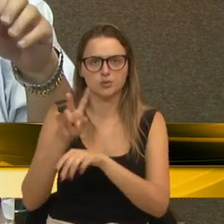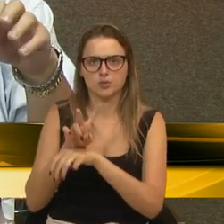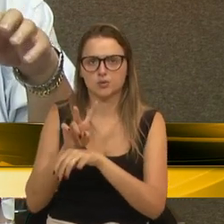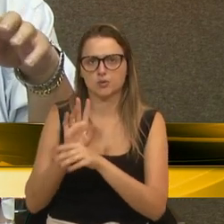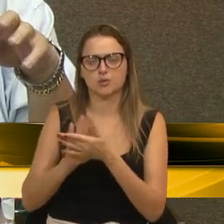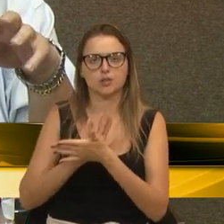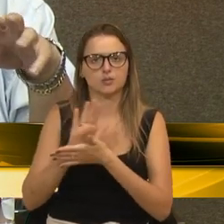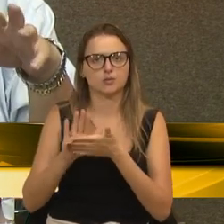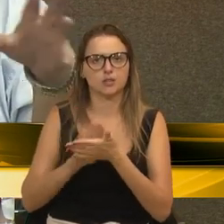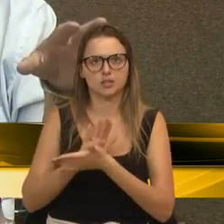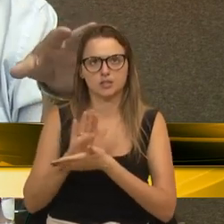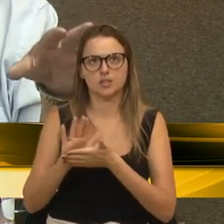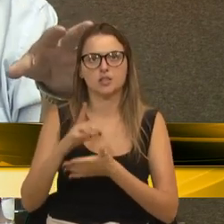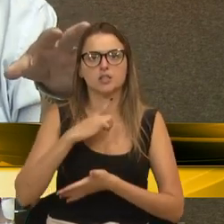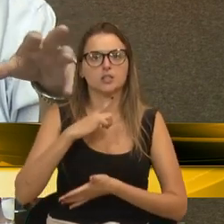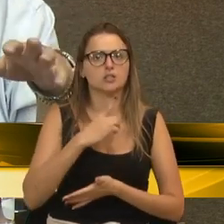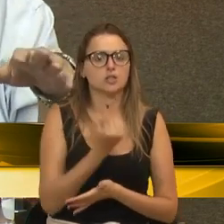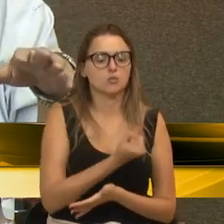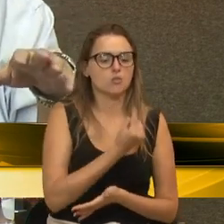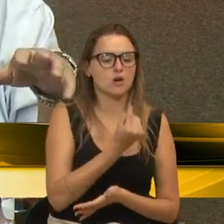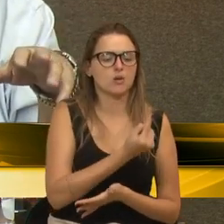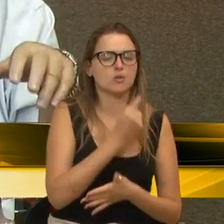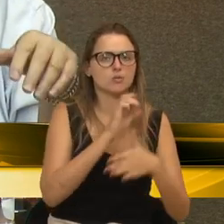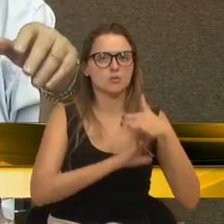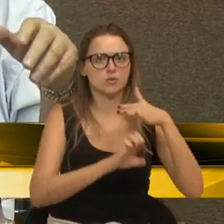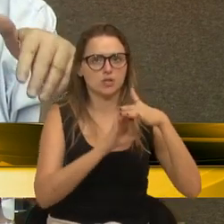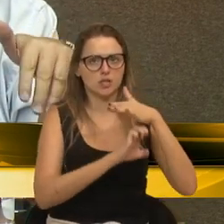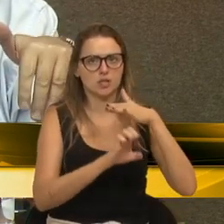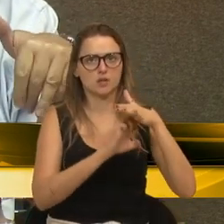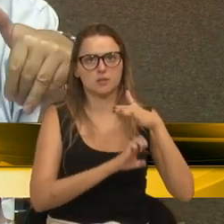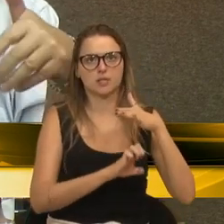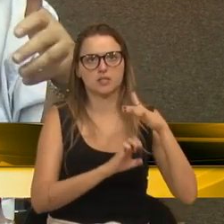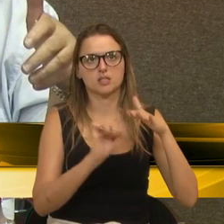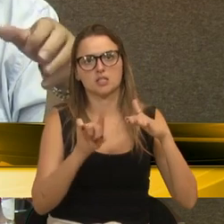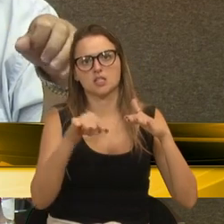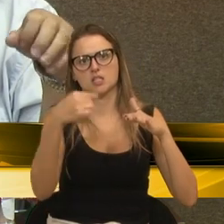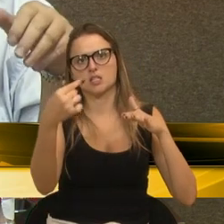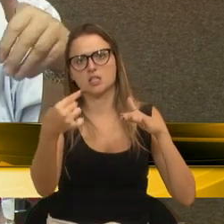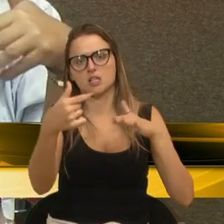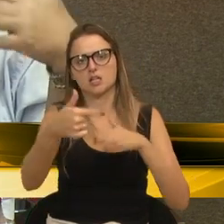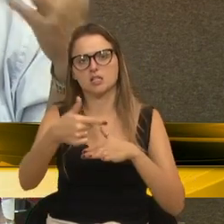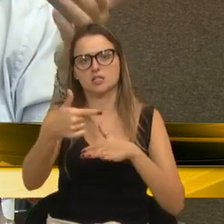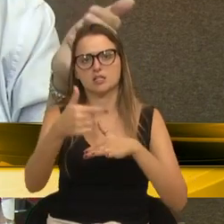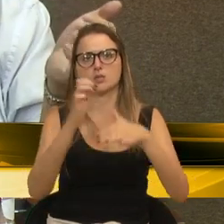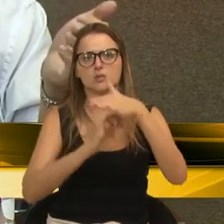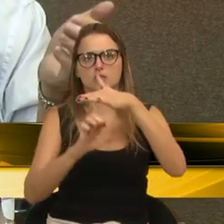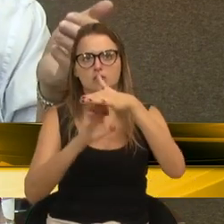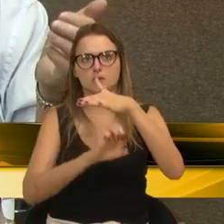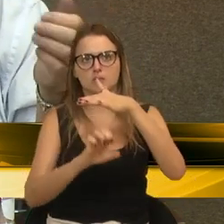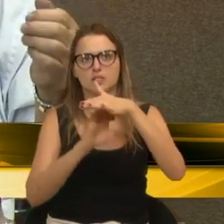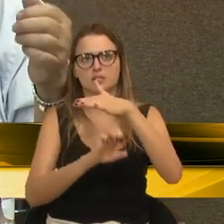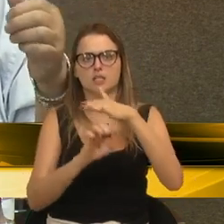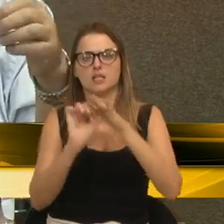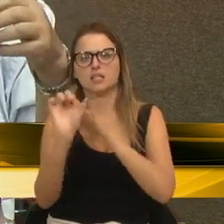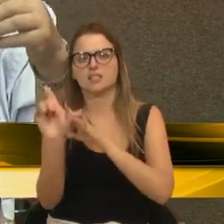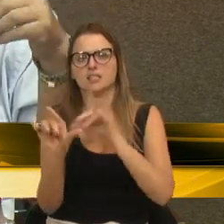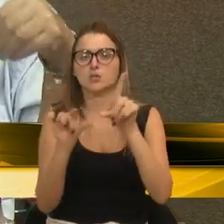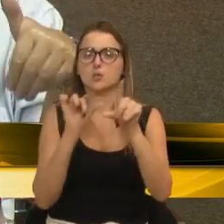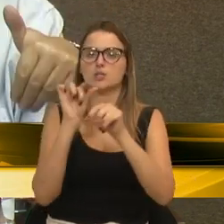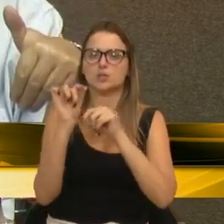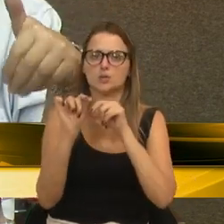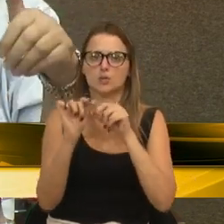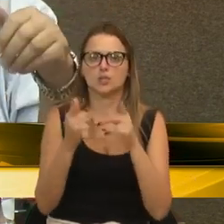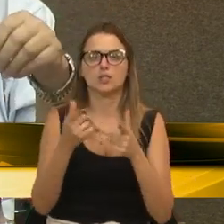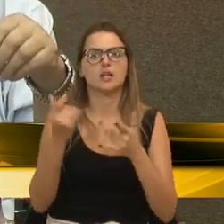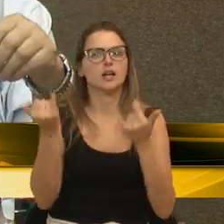que existia apenas uma empresa lá trabalhando e que uma outra segunda estaria sendo selecionada. A